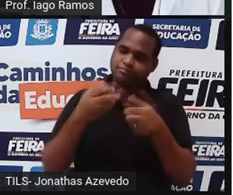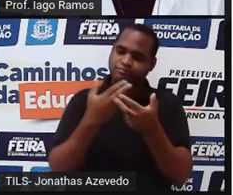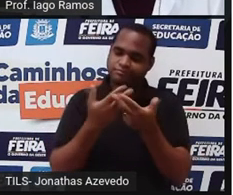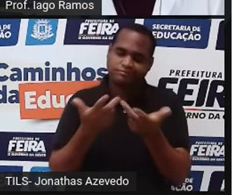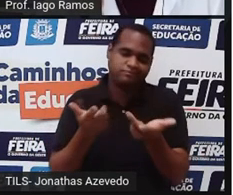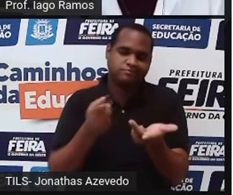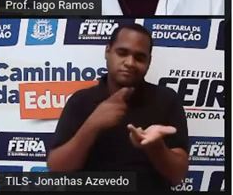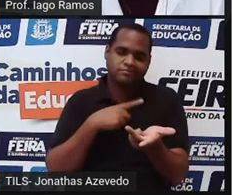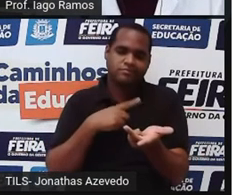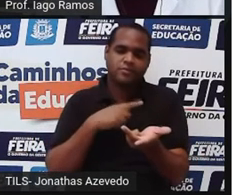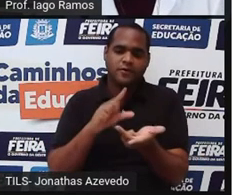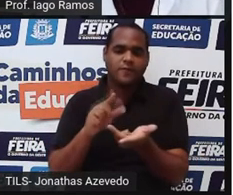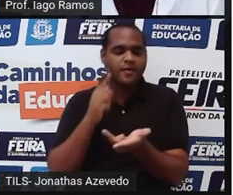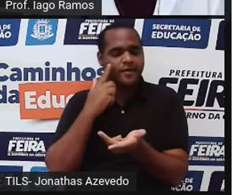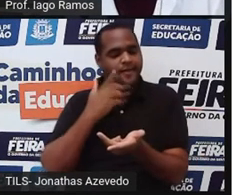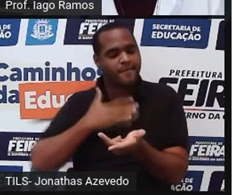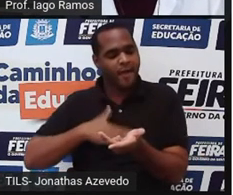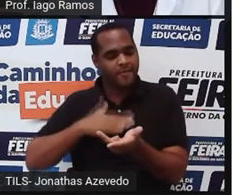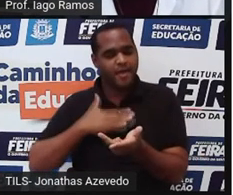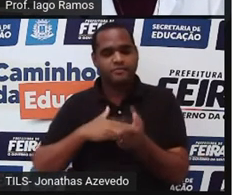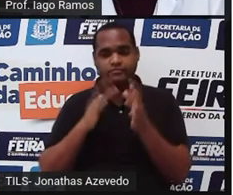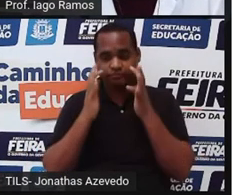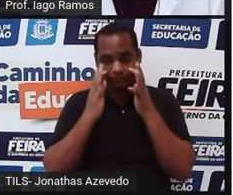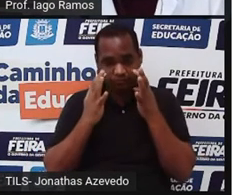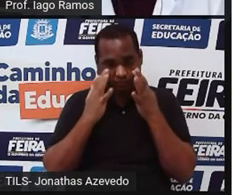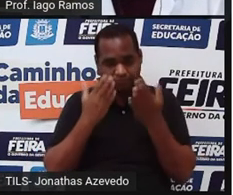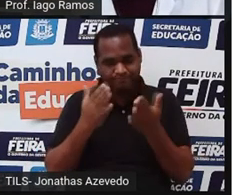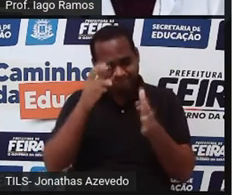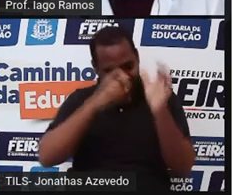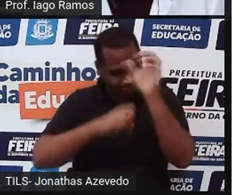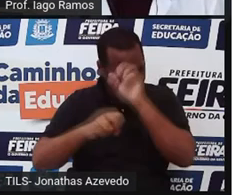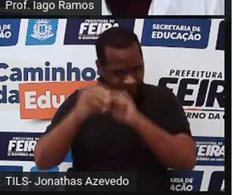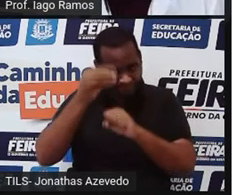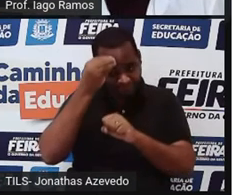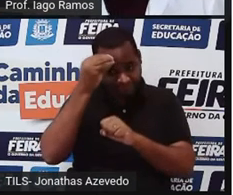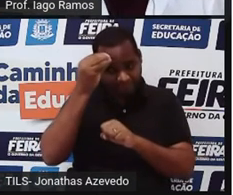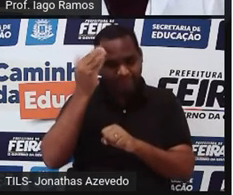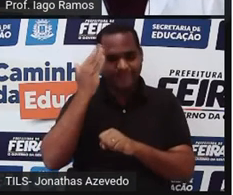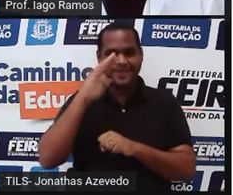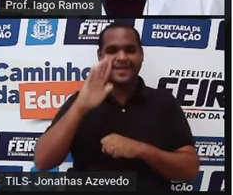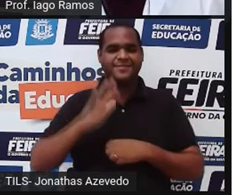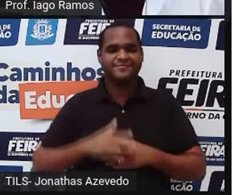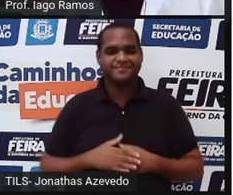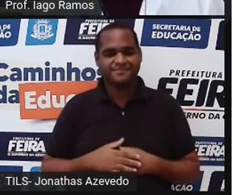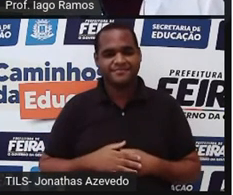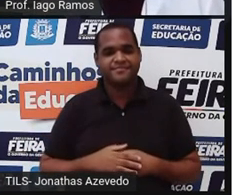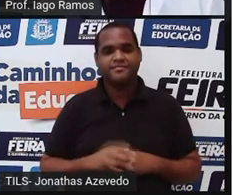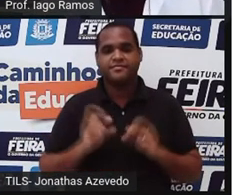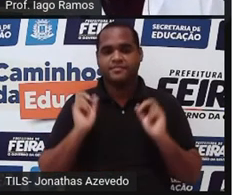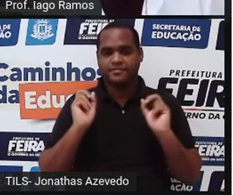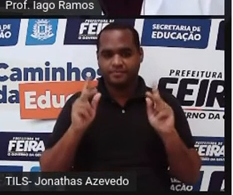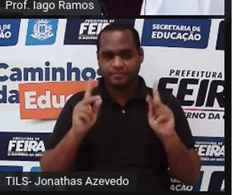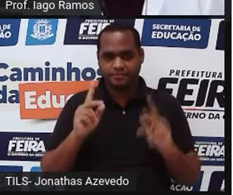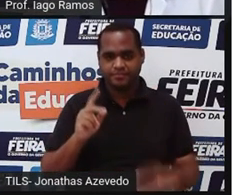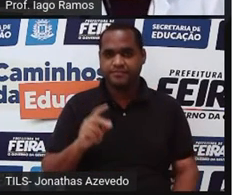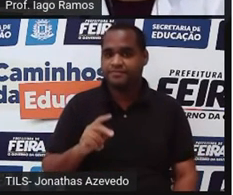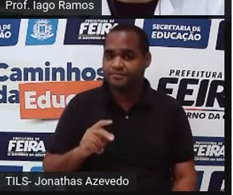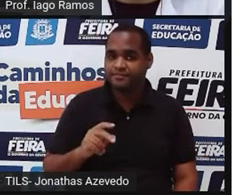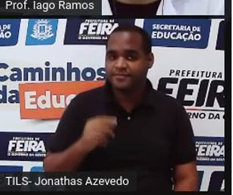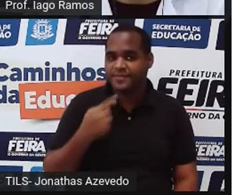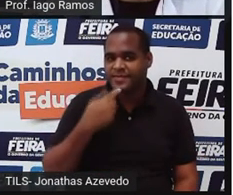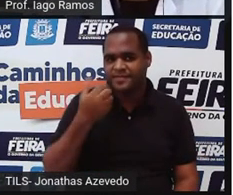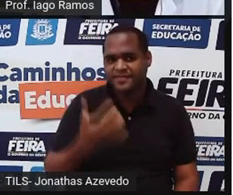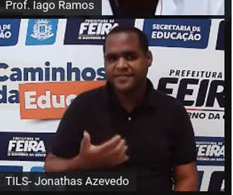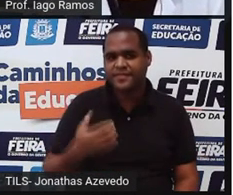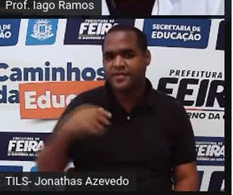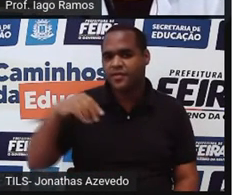dar um pouquinho mais da sua atenção para que você possa entender mais coisas. Beleza? Valeu? Bora agora falar